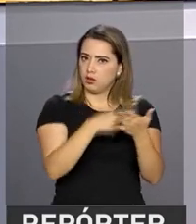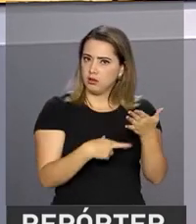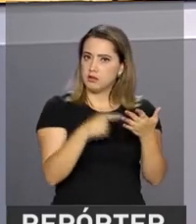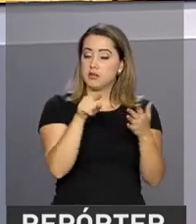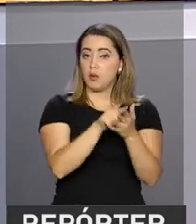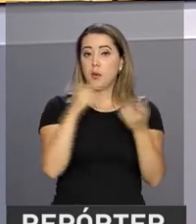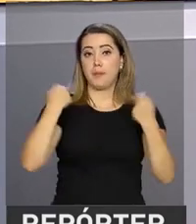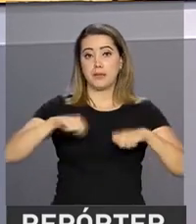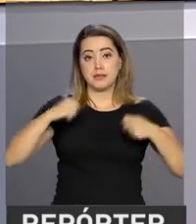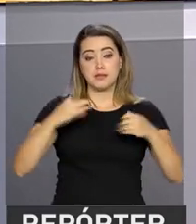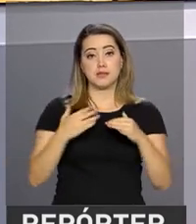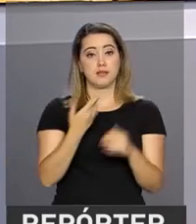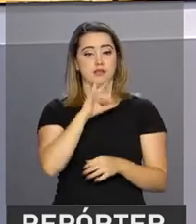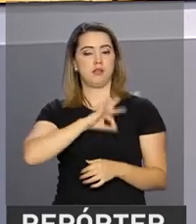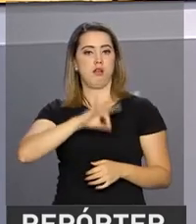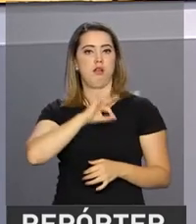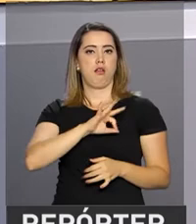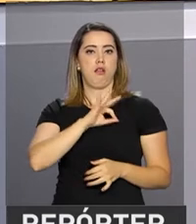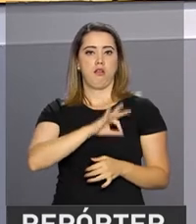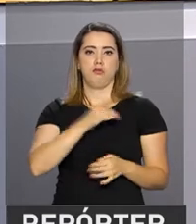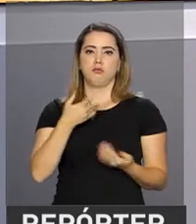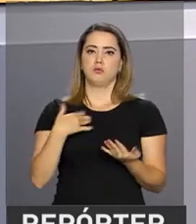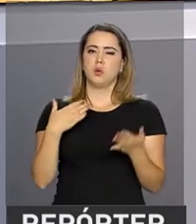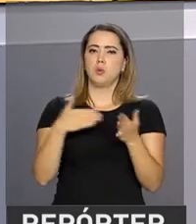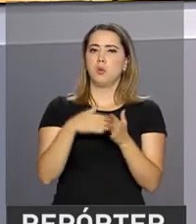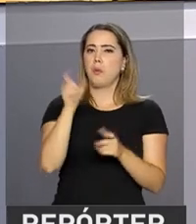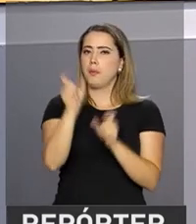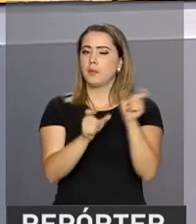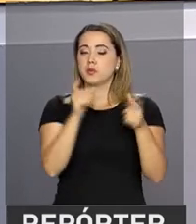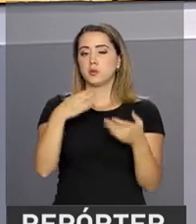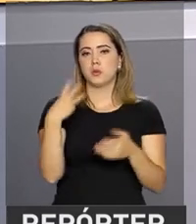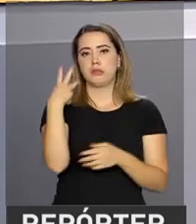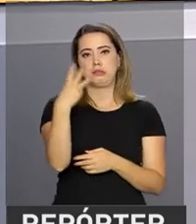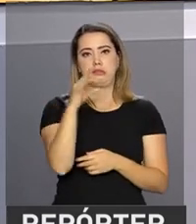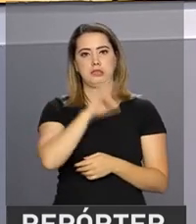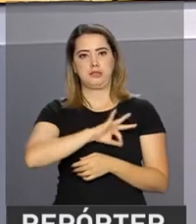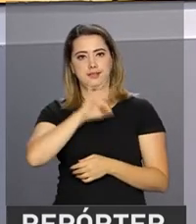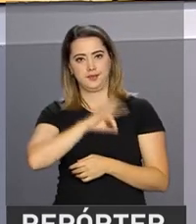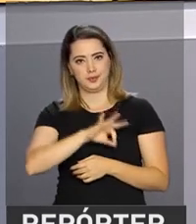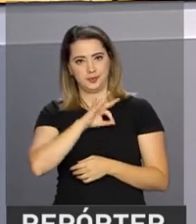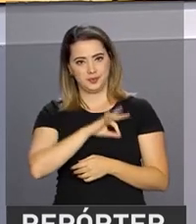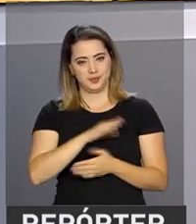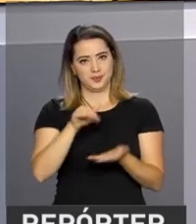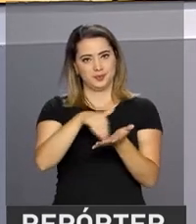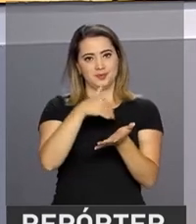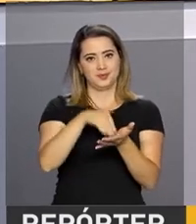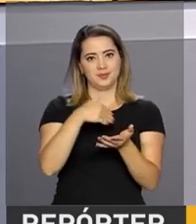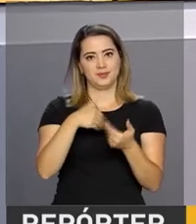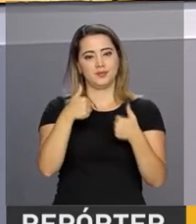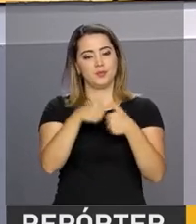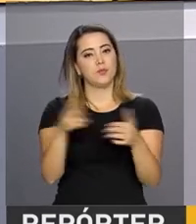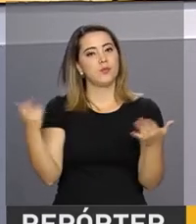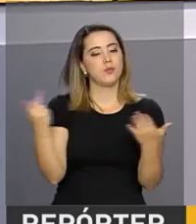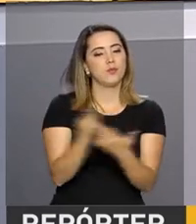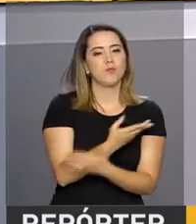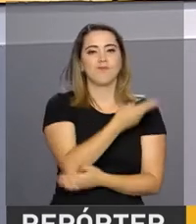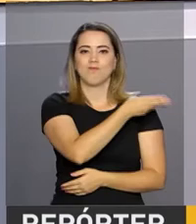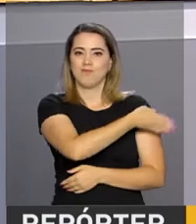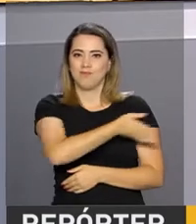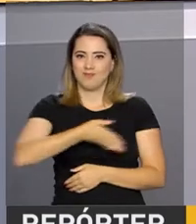É necessário comprovar renda familiar mensal bruta per capita de até 3 salários mínimos. As inscrições devem ser feitas